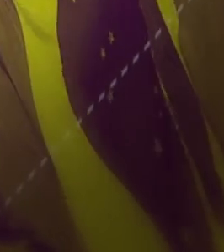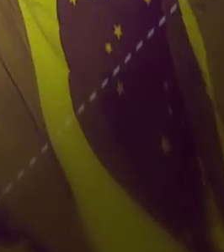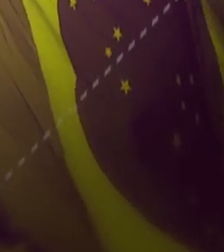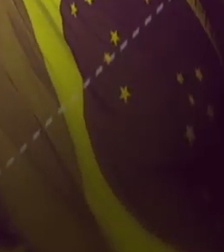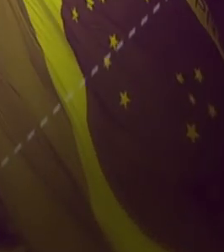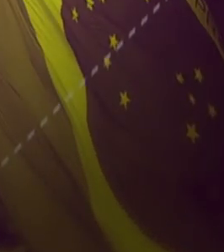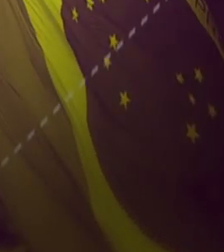A NBR, Governo Federal.